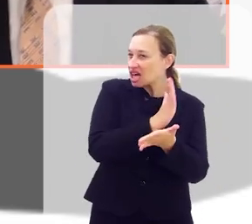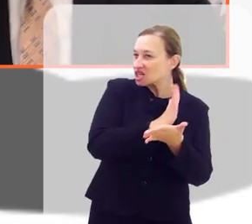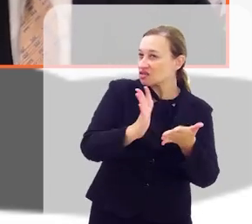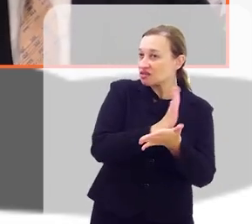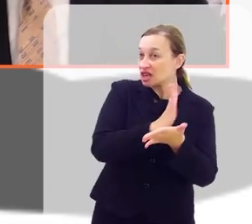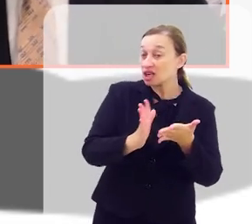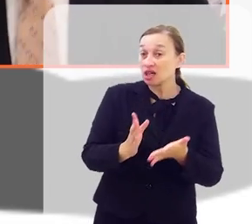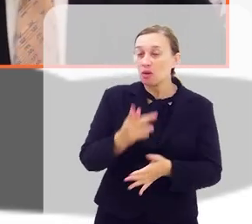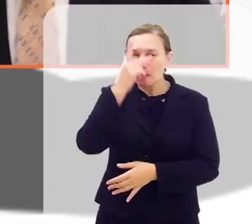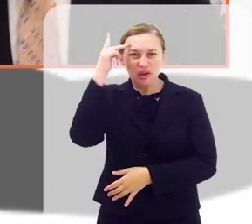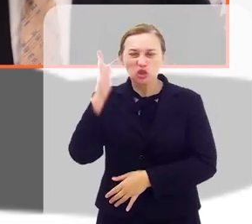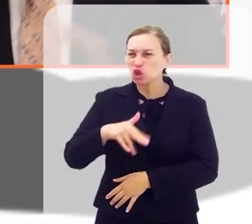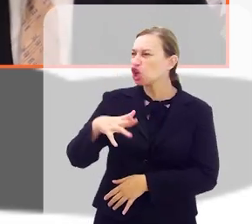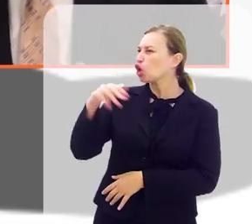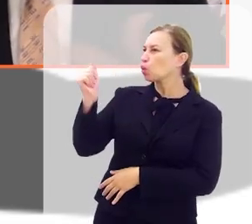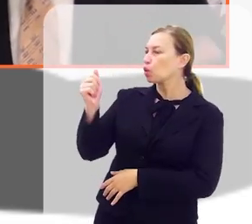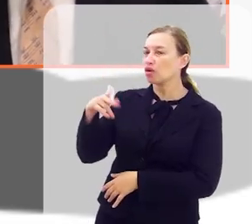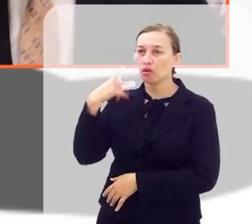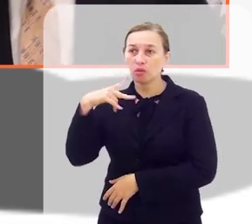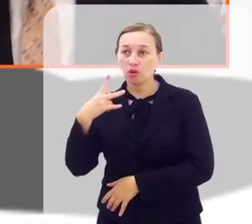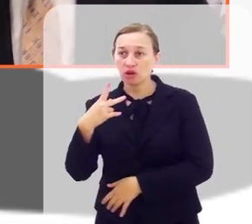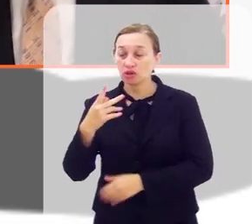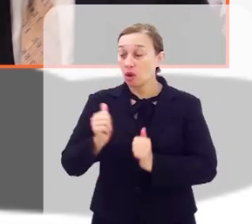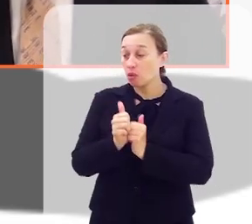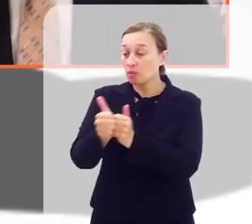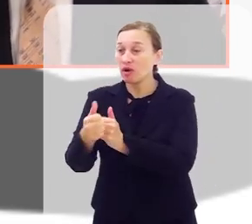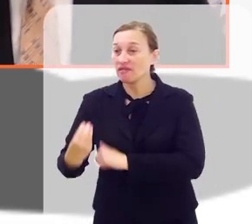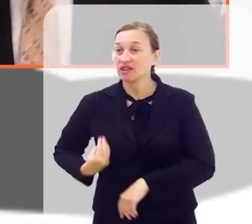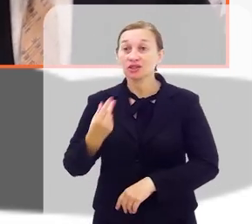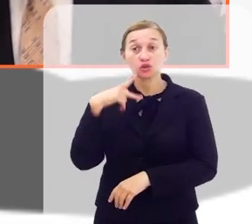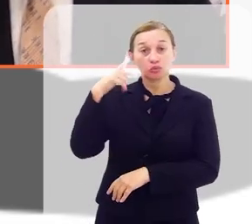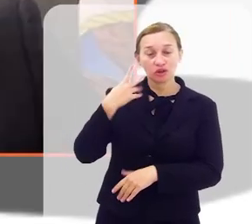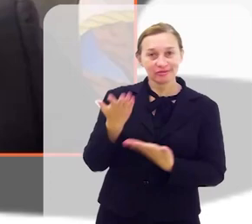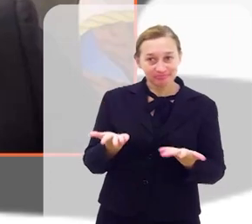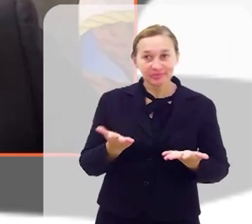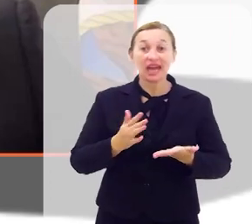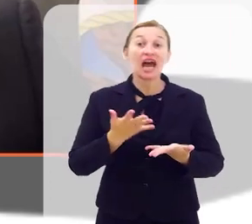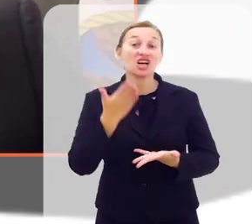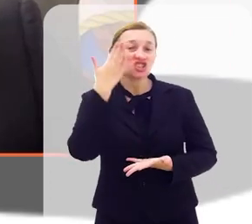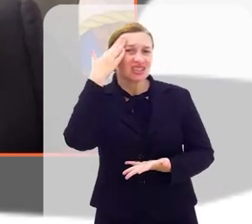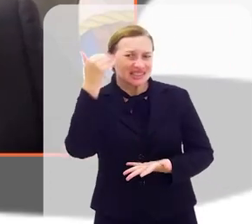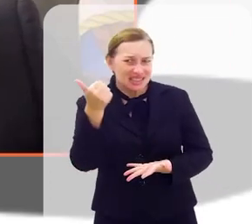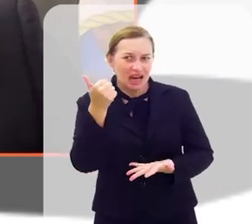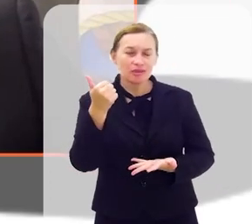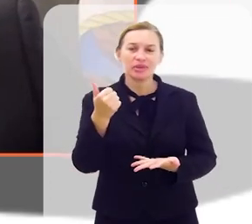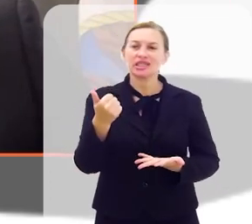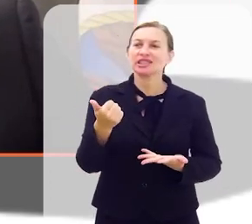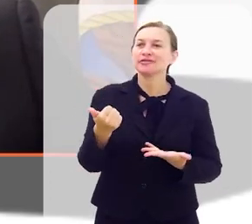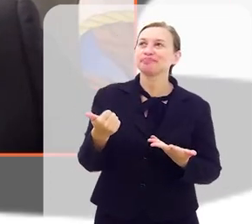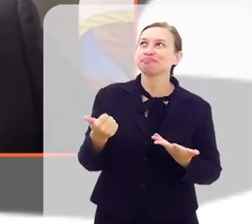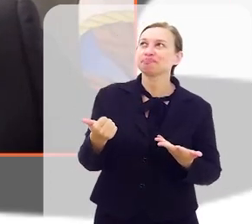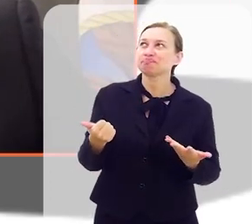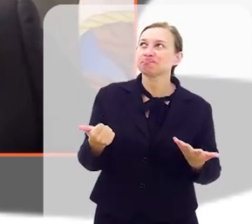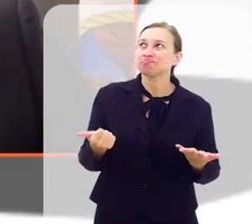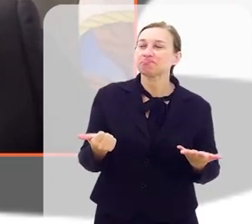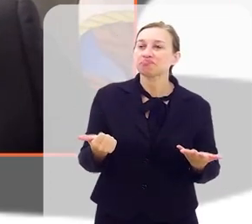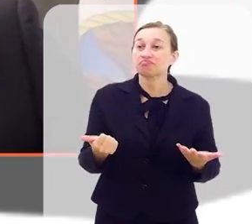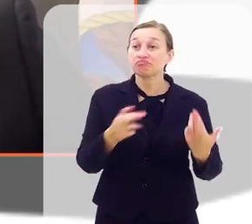às vezes foi alguém que nunca foi político e nunca acompanhou a vida de um político. A gente sabe da grande